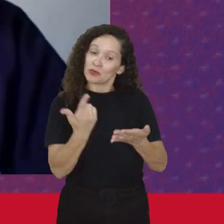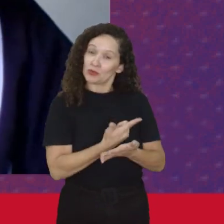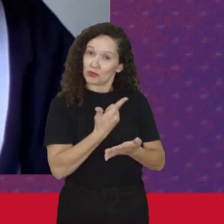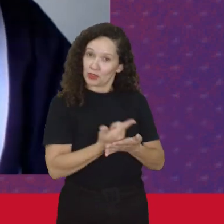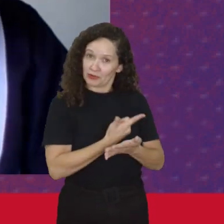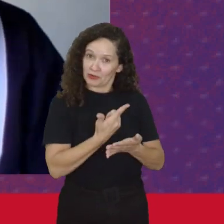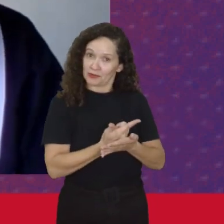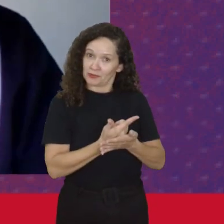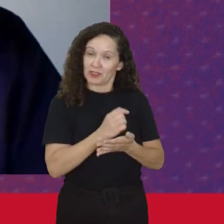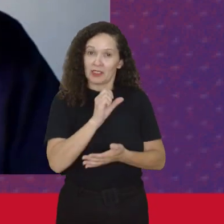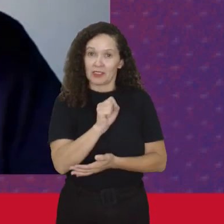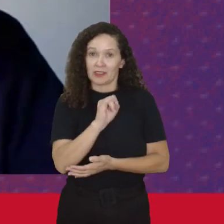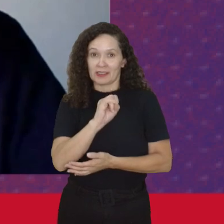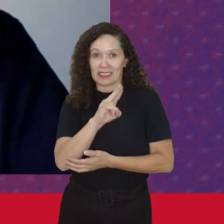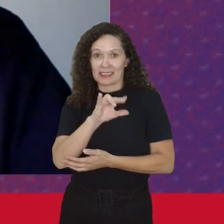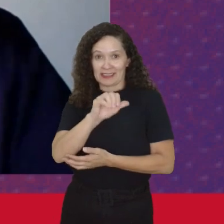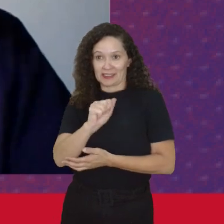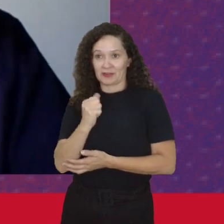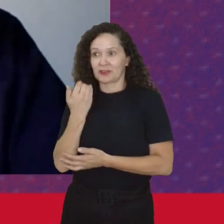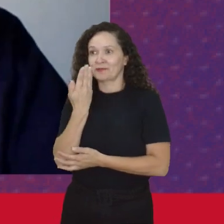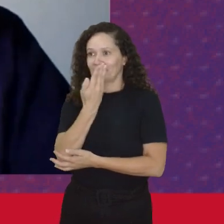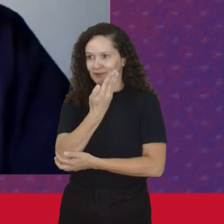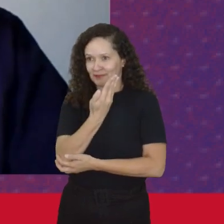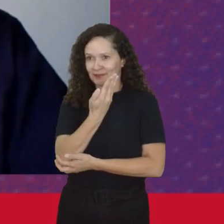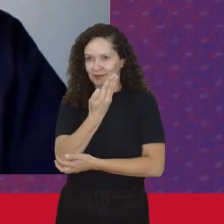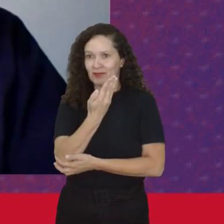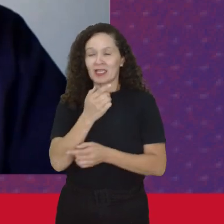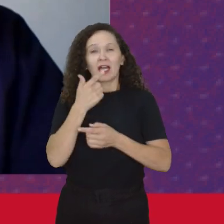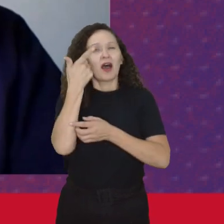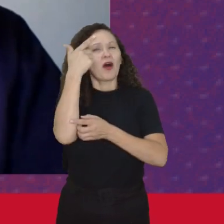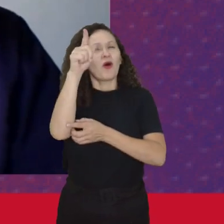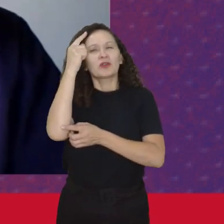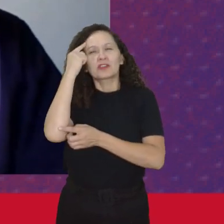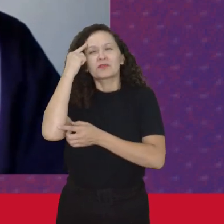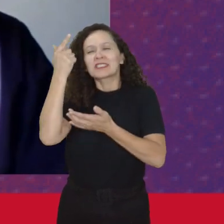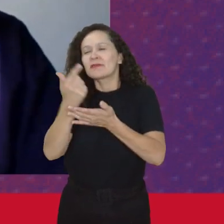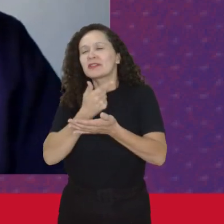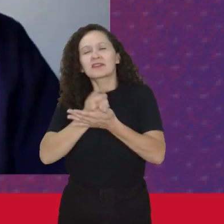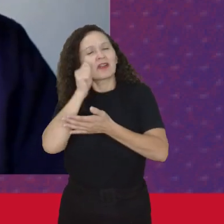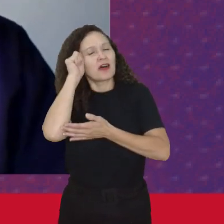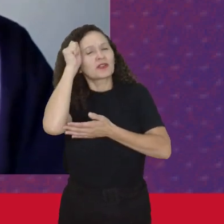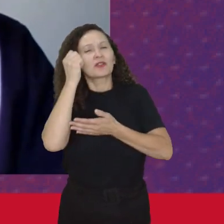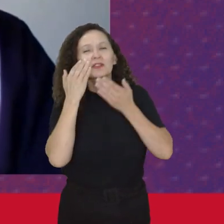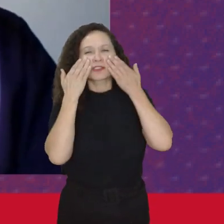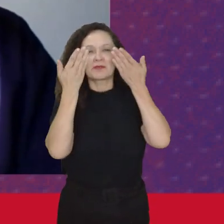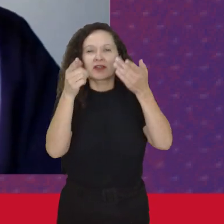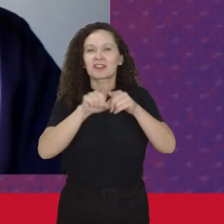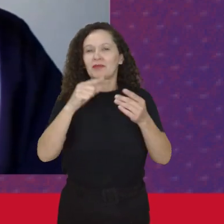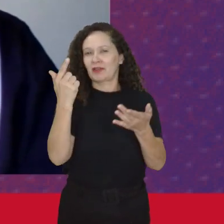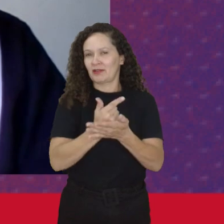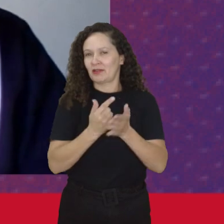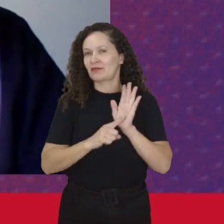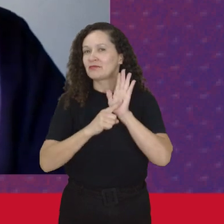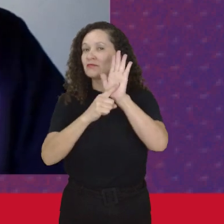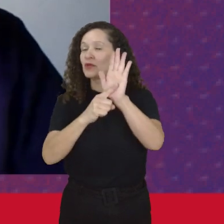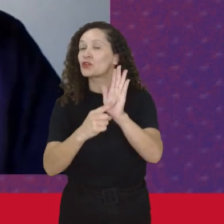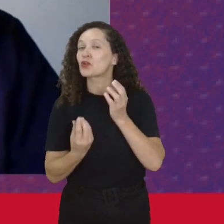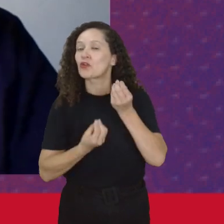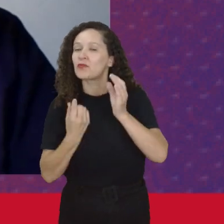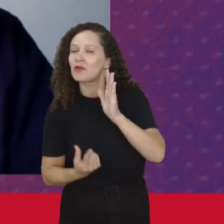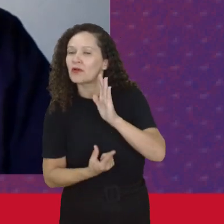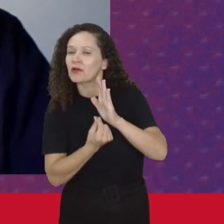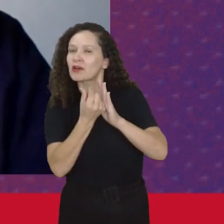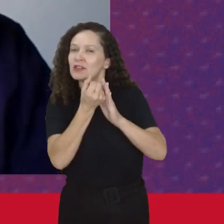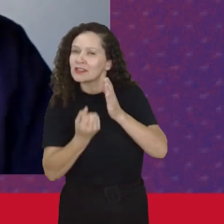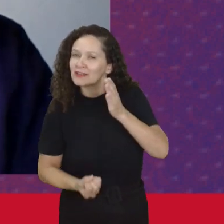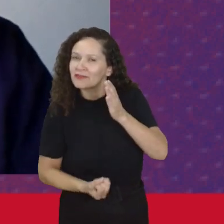Silvia Federici Mas tem outras teóricas E teóricos Que também já trazem isso Mostrando como o capitalismo Se fundou